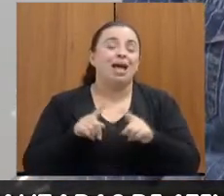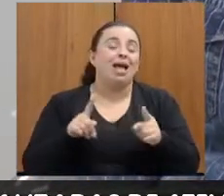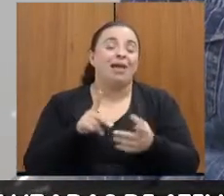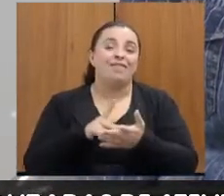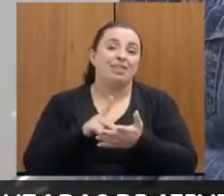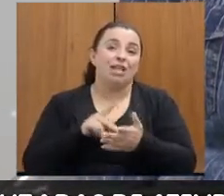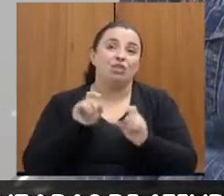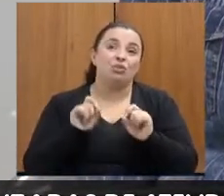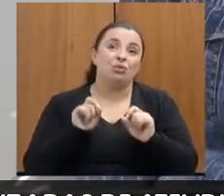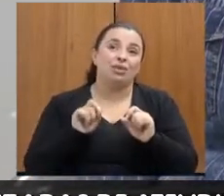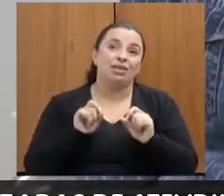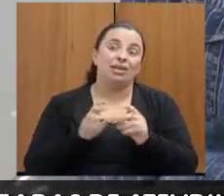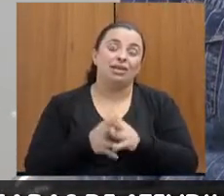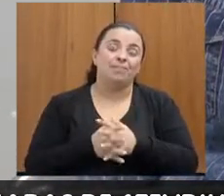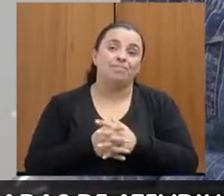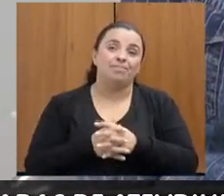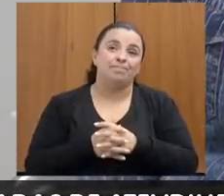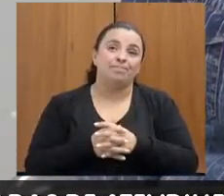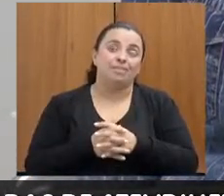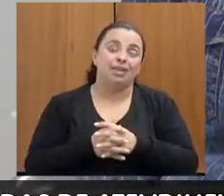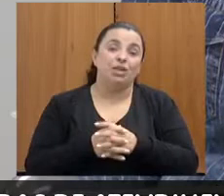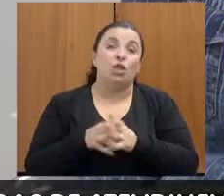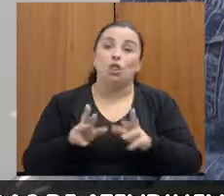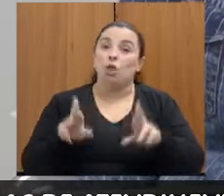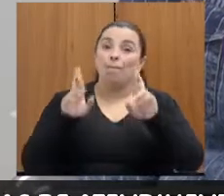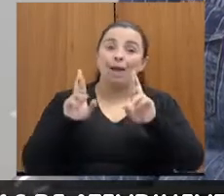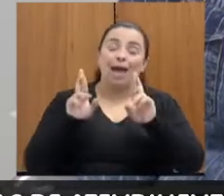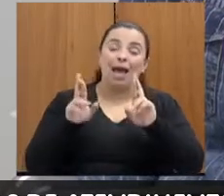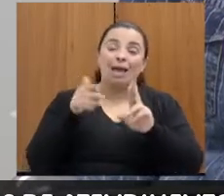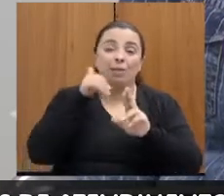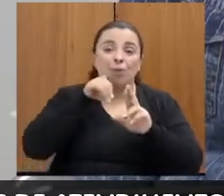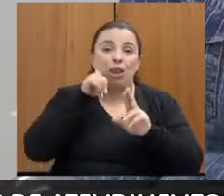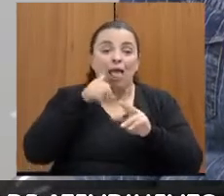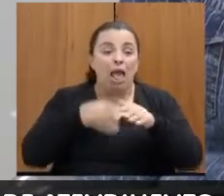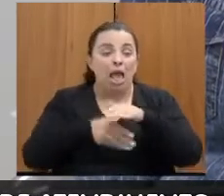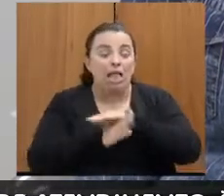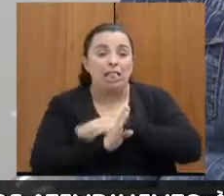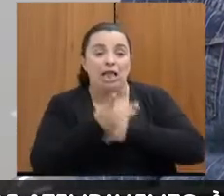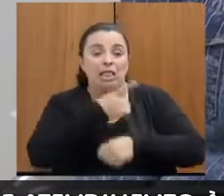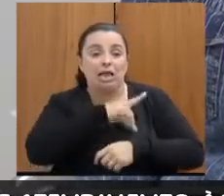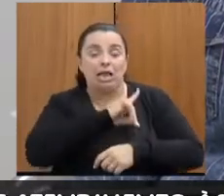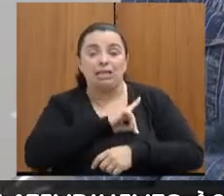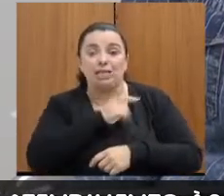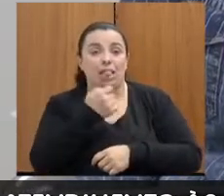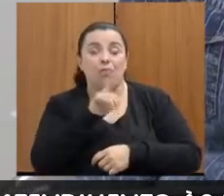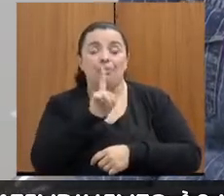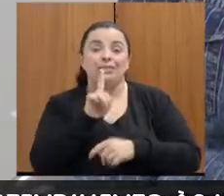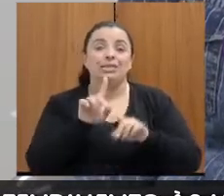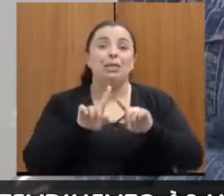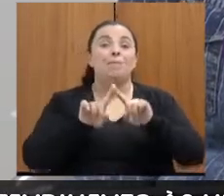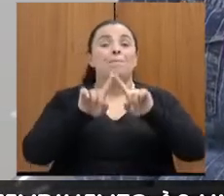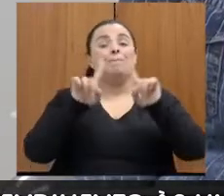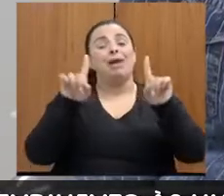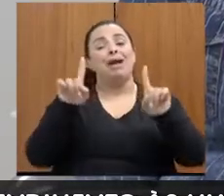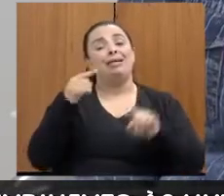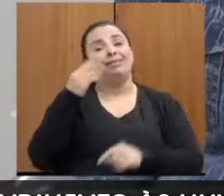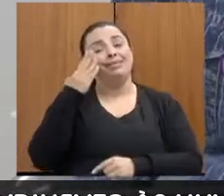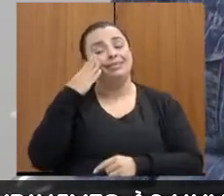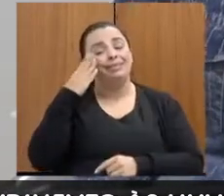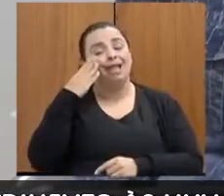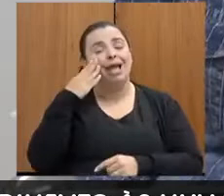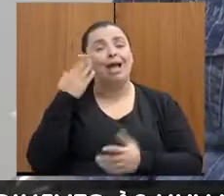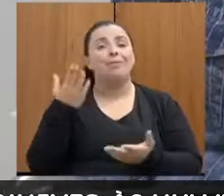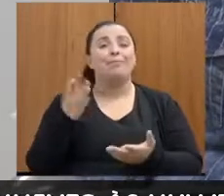necessitem, não é? Mas o que a gente vê é que, diariamente, nós temos as necessidades